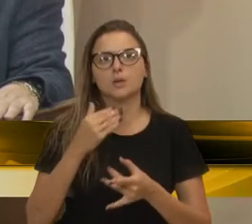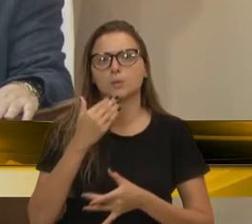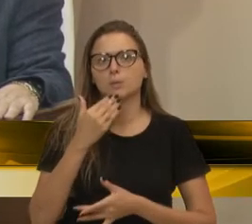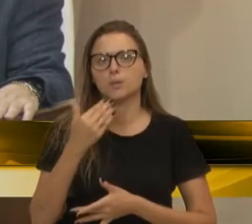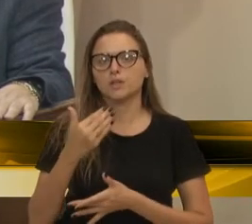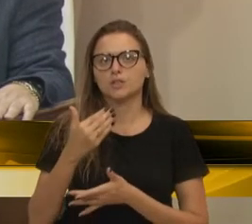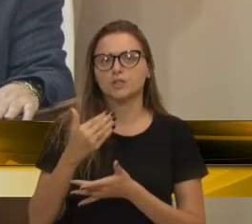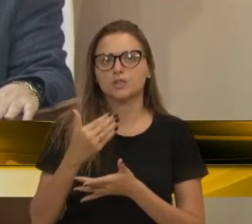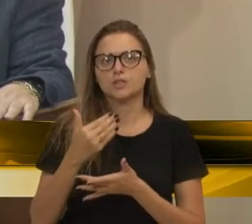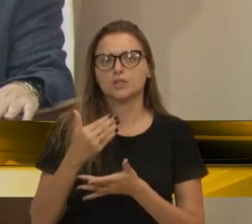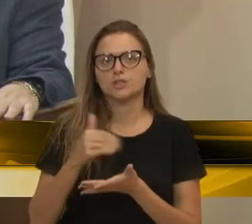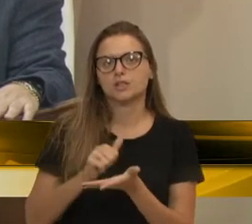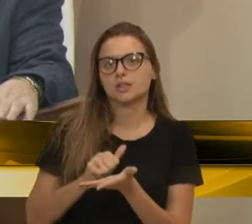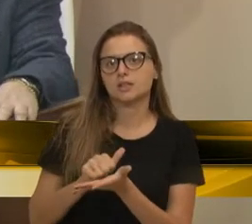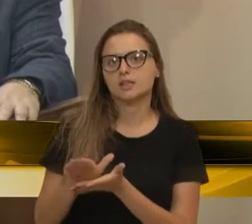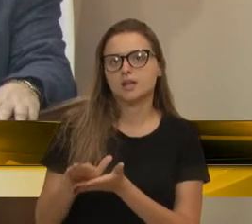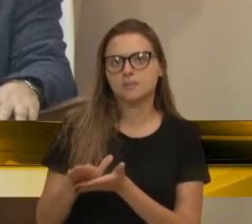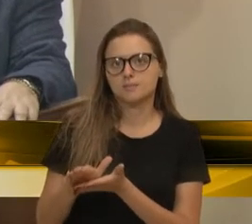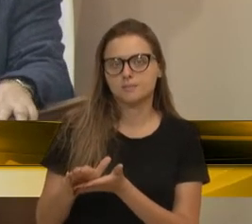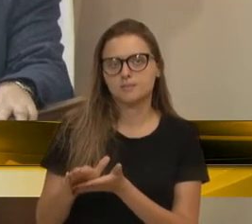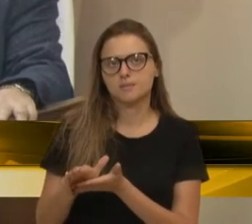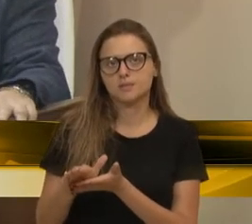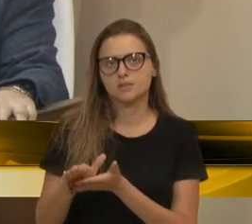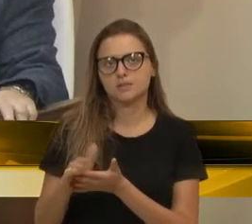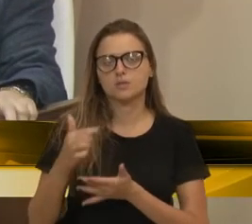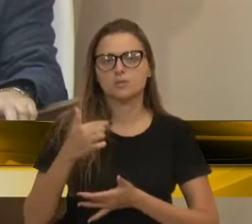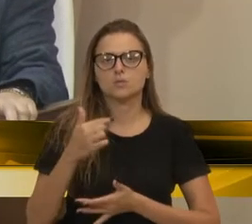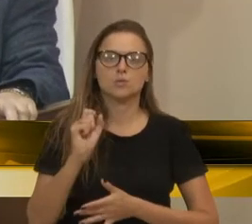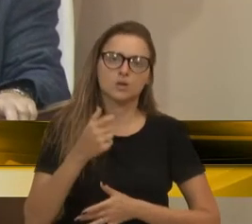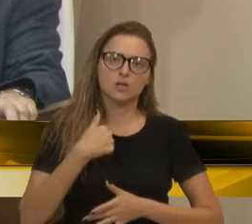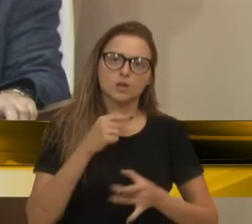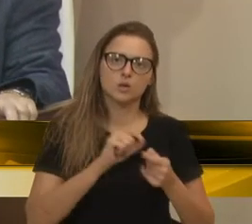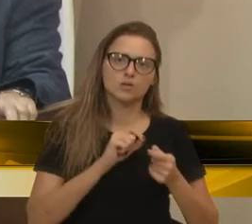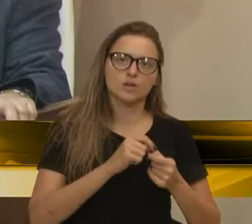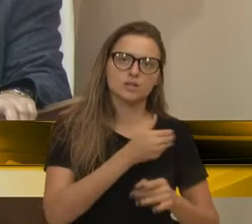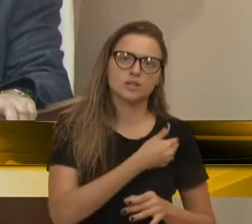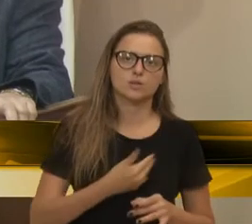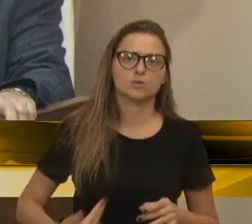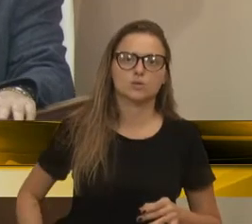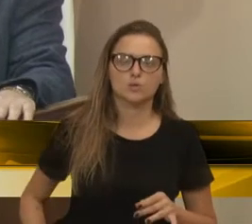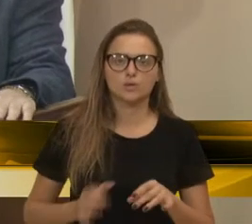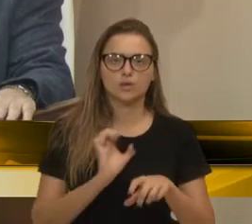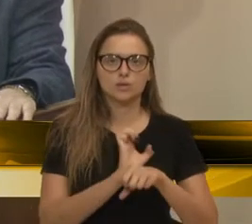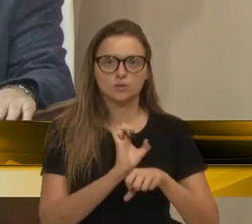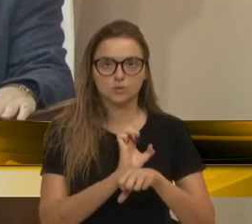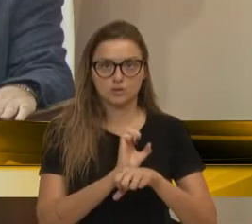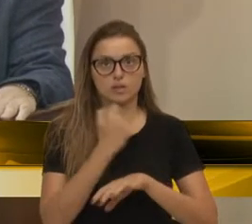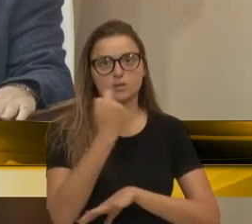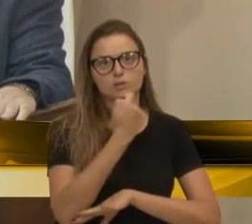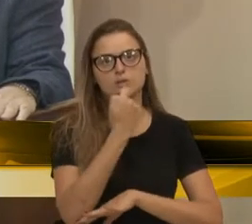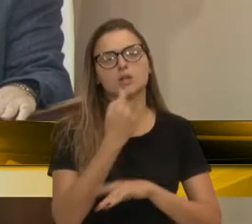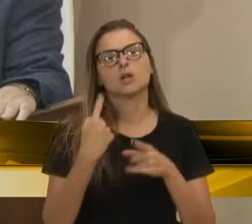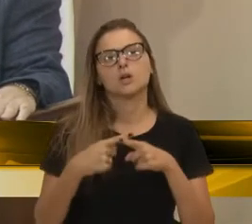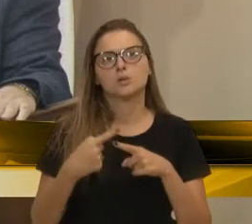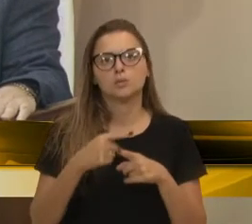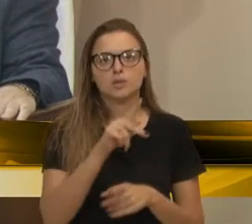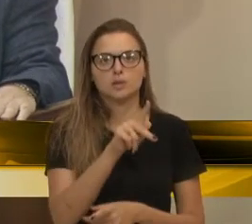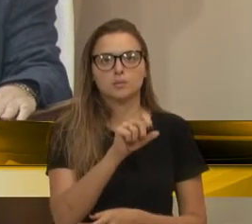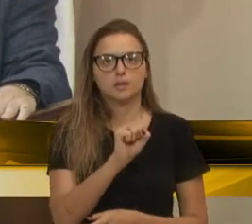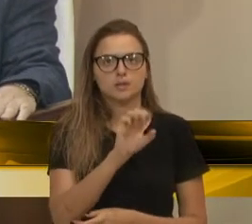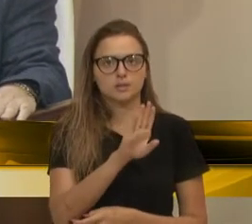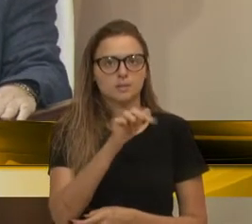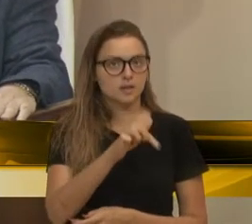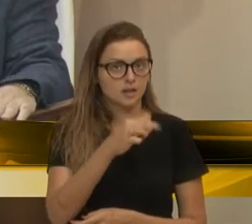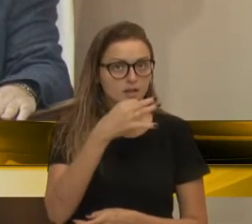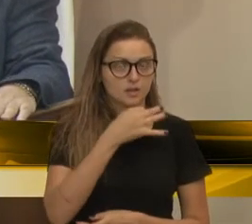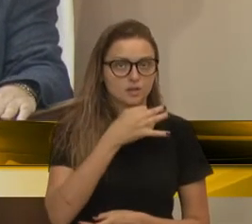demissão. Demissão do cargo que ocupava no governo do Estado, por conta de que o PSB de Caxias